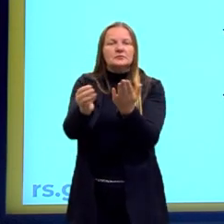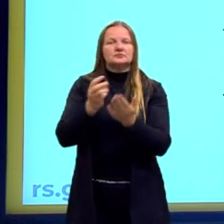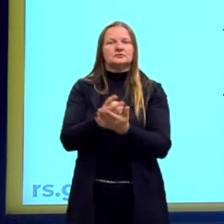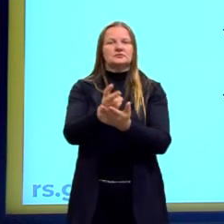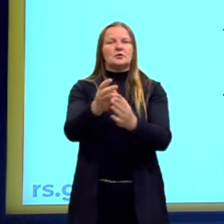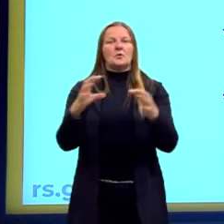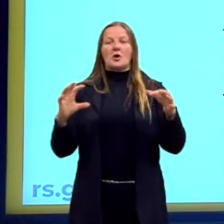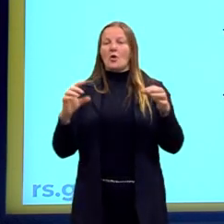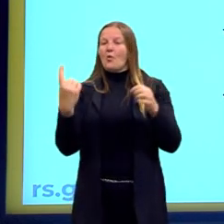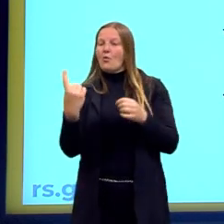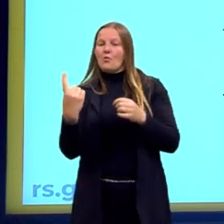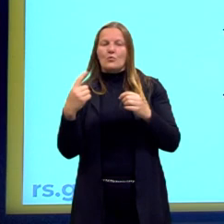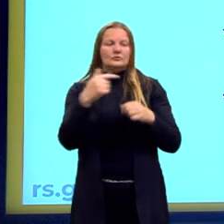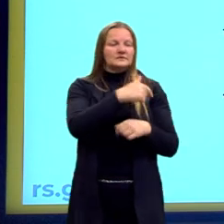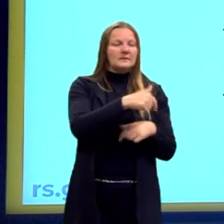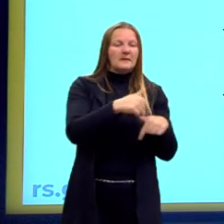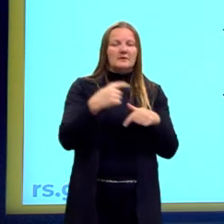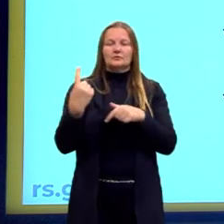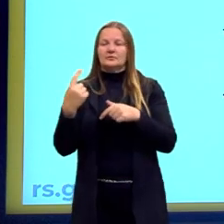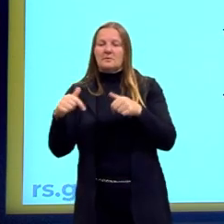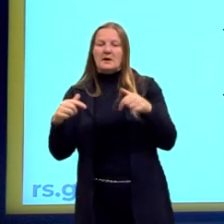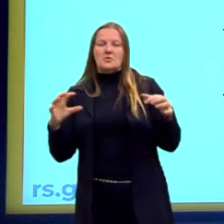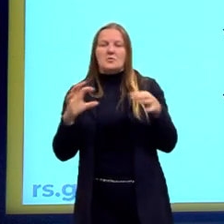a coesão da sociedade.